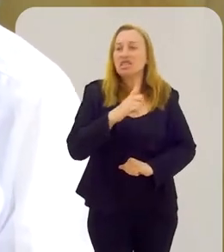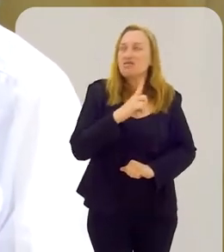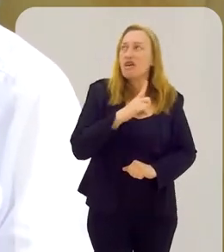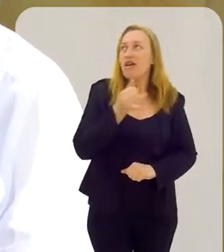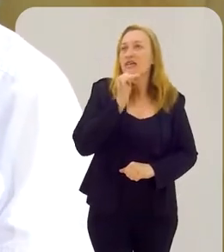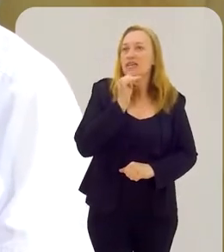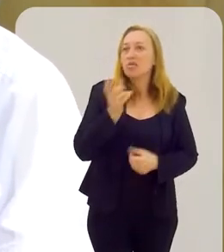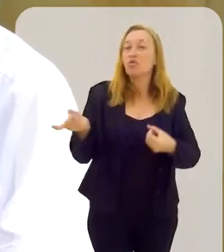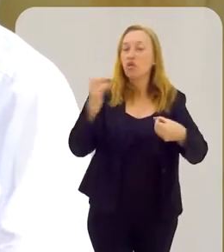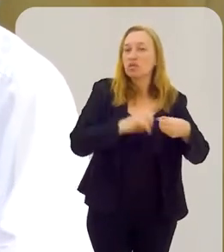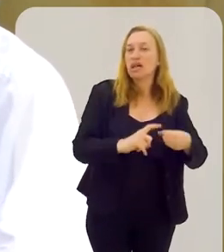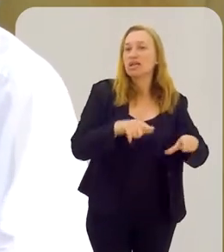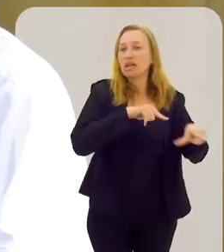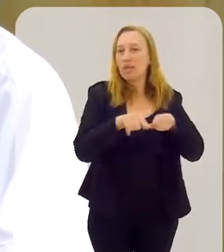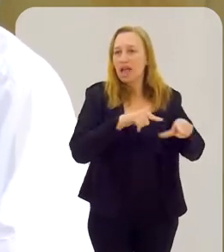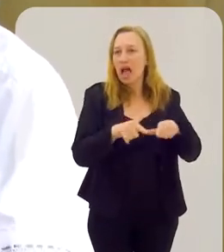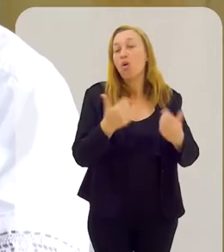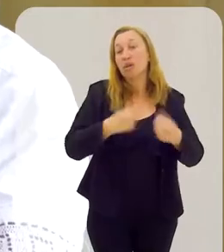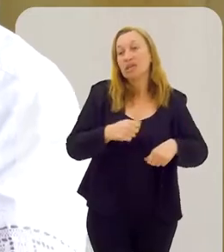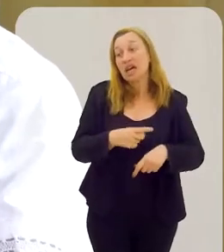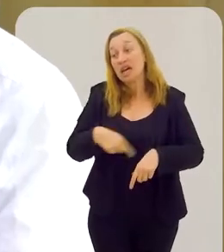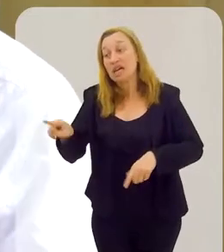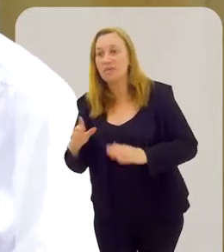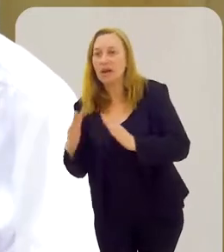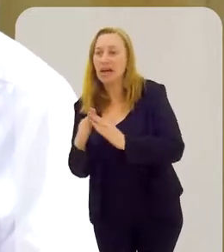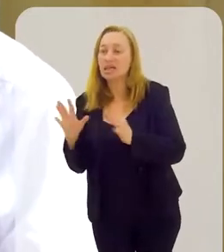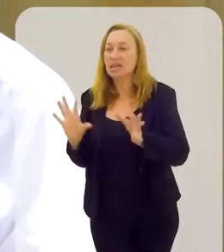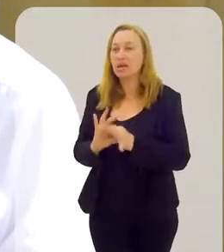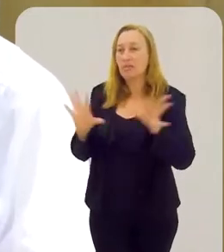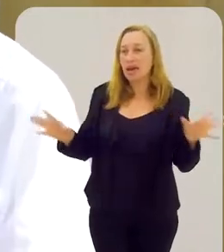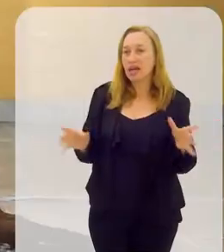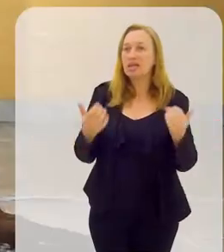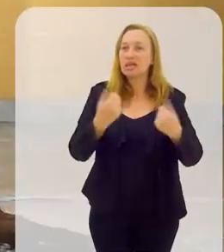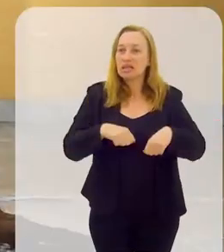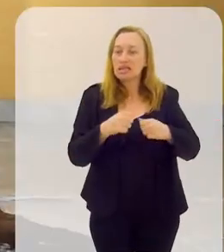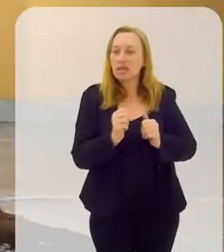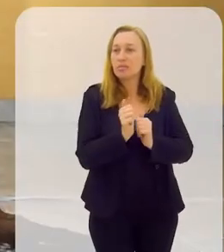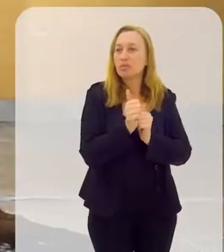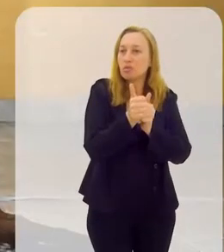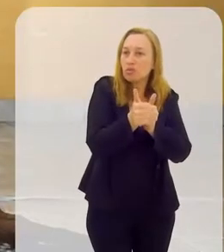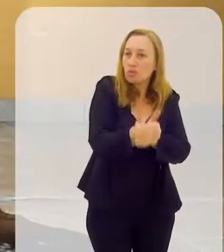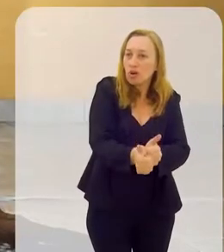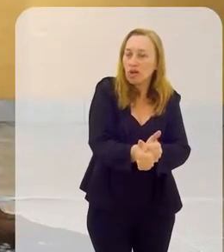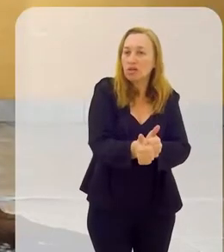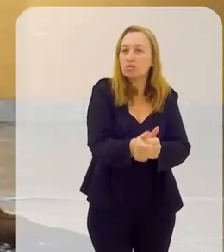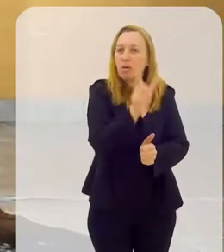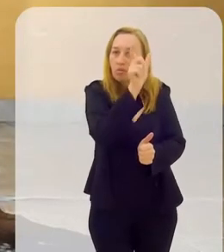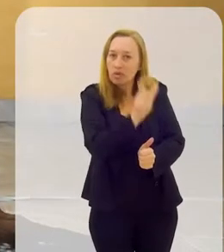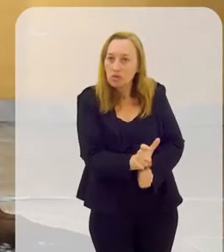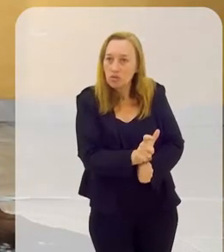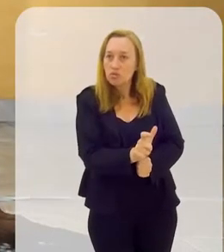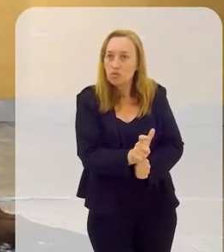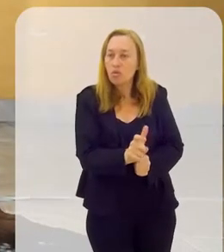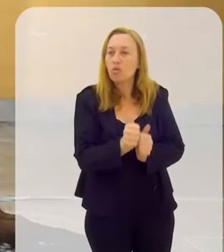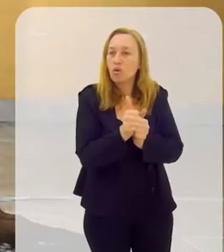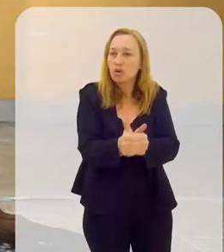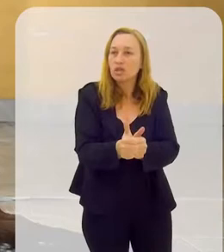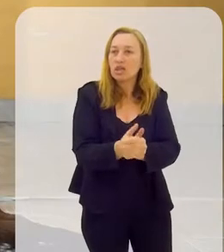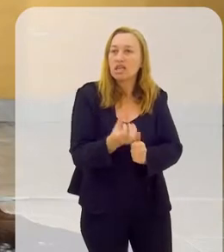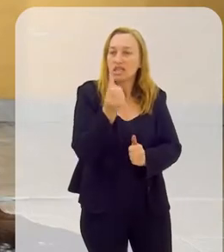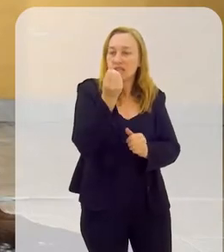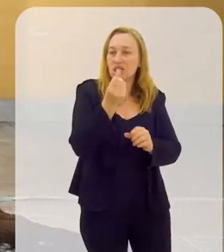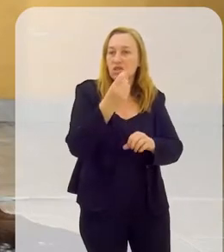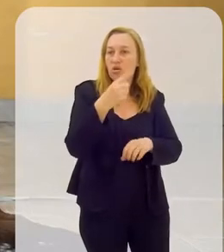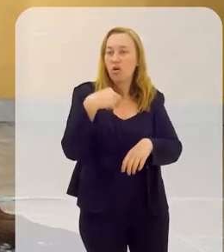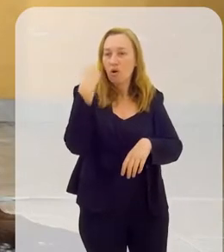ela tiver que, por um acaso, voltar a trabalhar ou tiver que ir para a casa, ser liberada, vai estar sempre na companhia de uma pessoa. Ela não vai